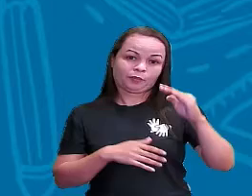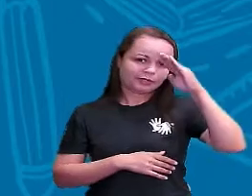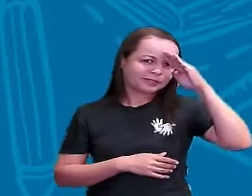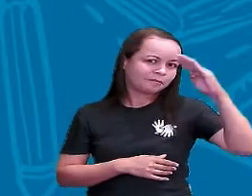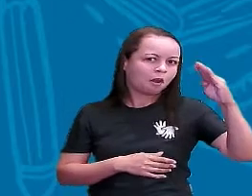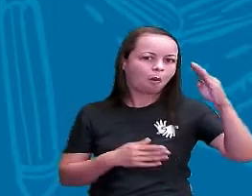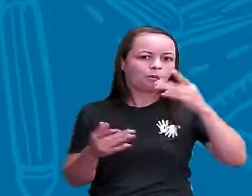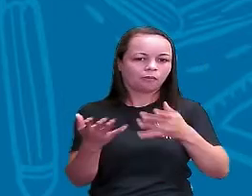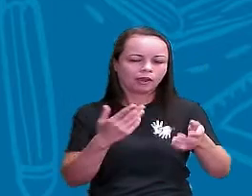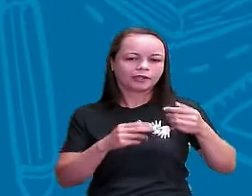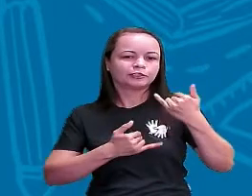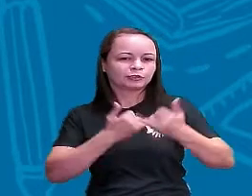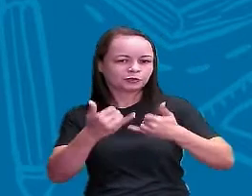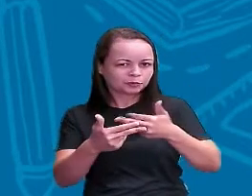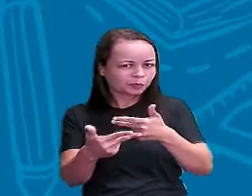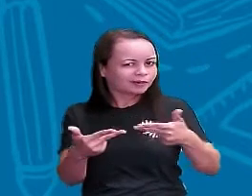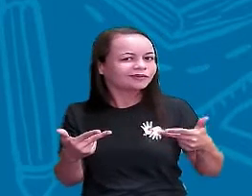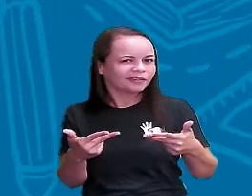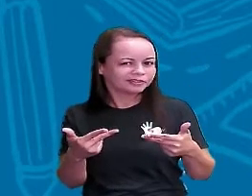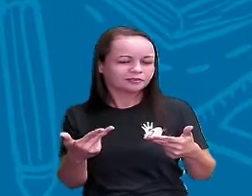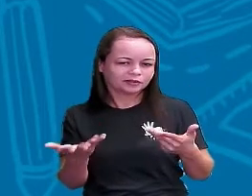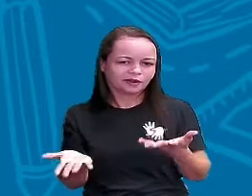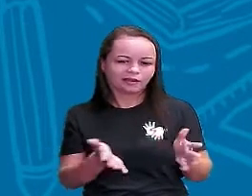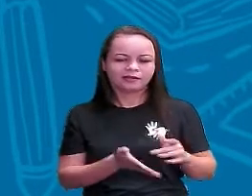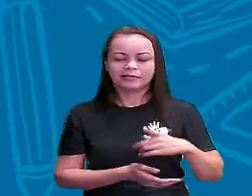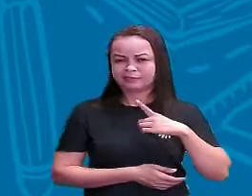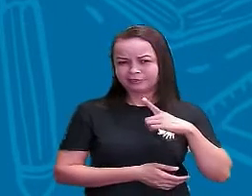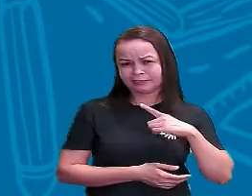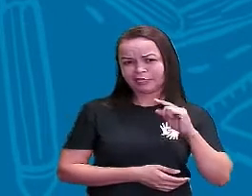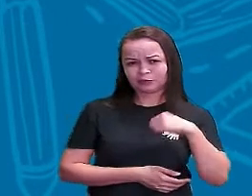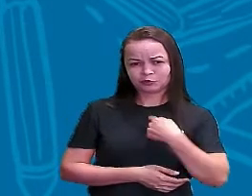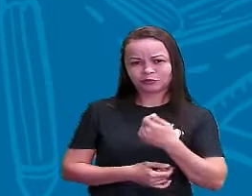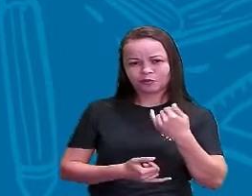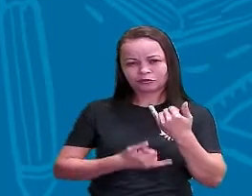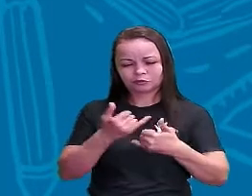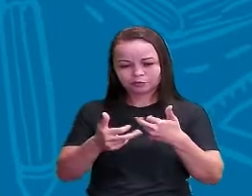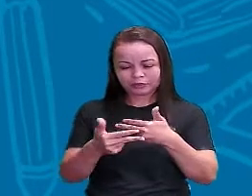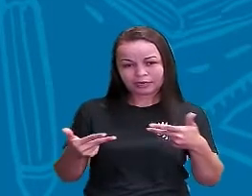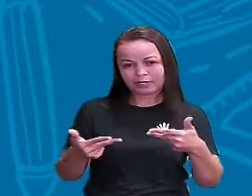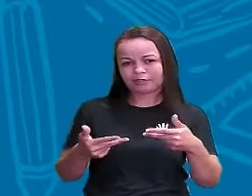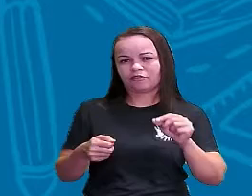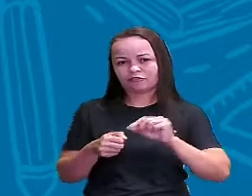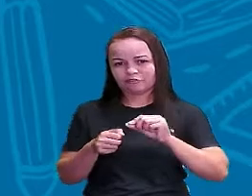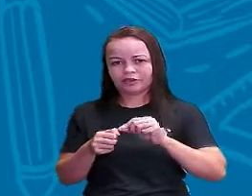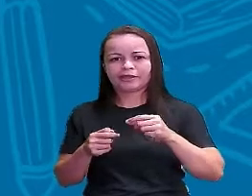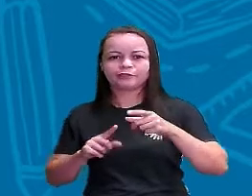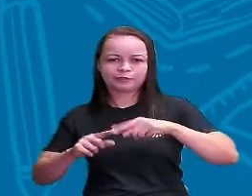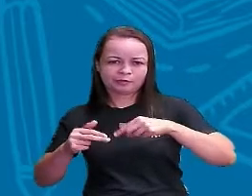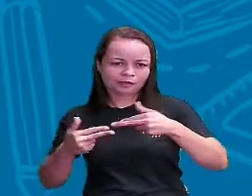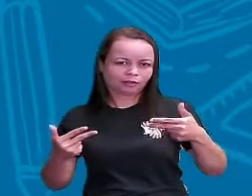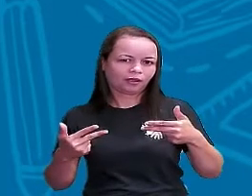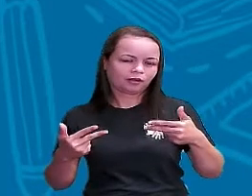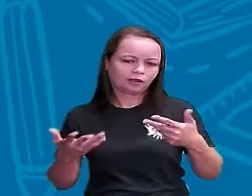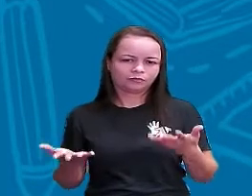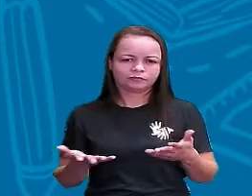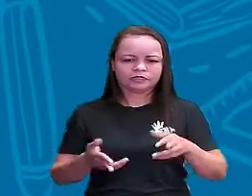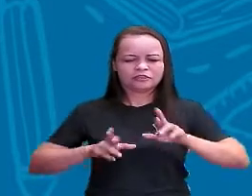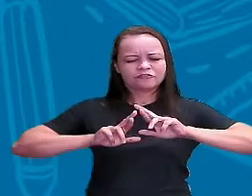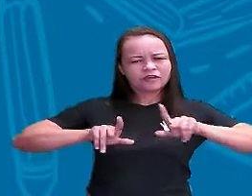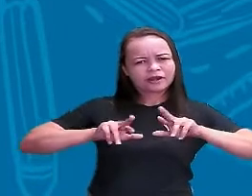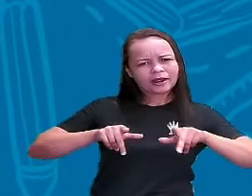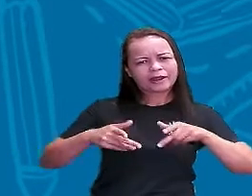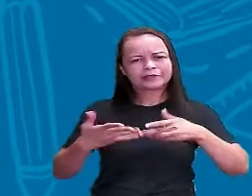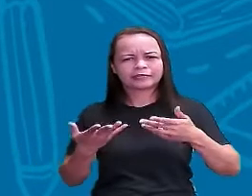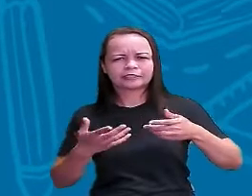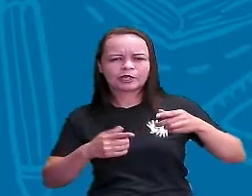nossos brinquedos A gente tem Os nossos brinquedos Mas ele é feito De um tipo de material E a diferença Entre material